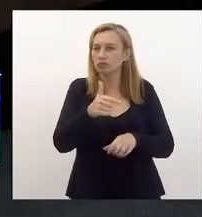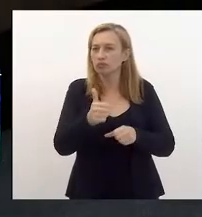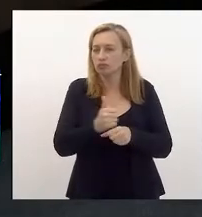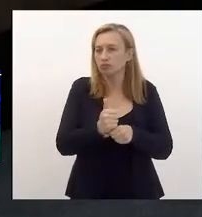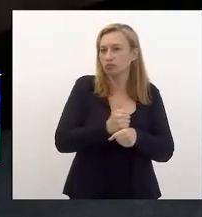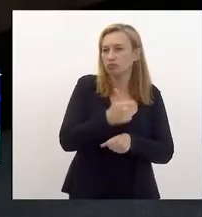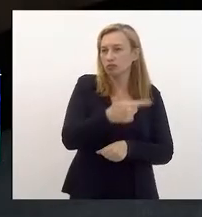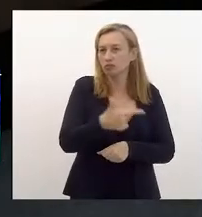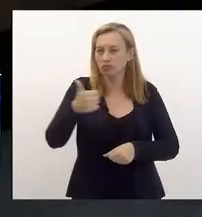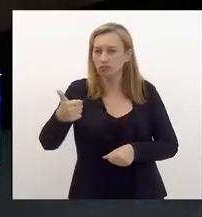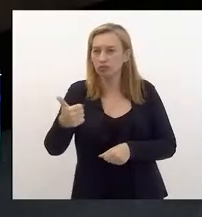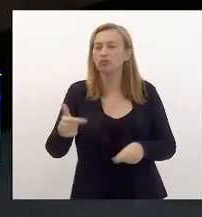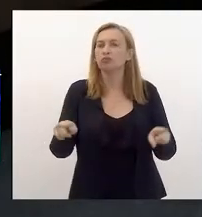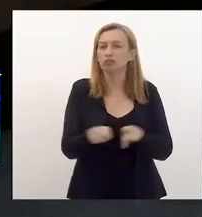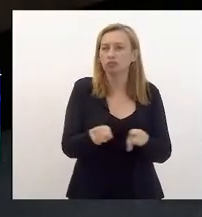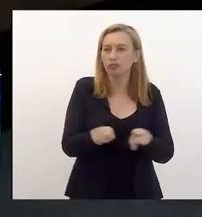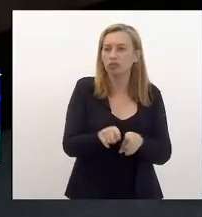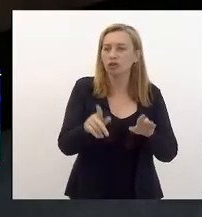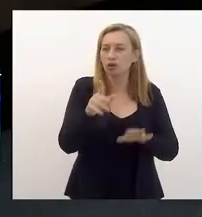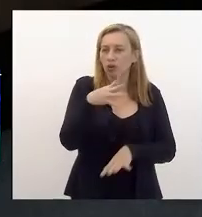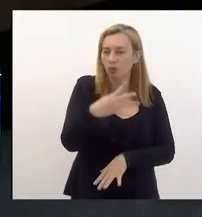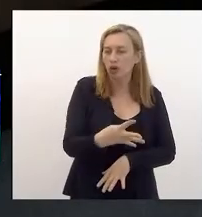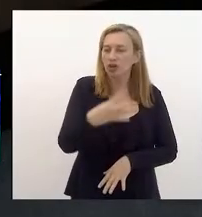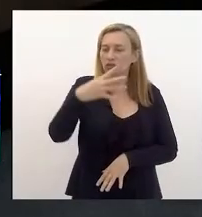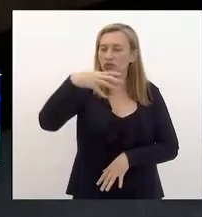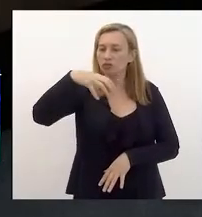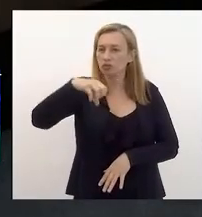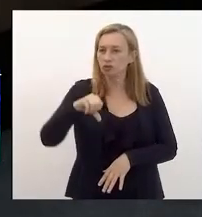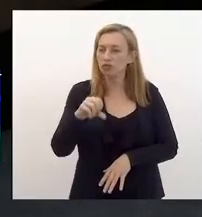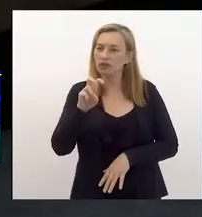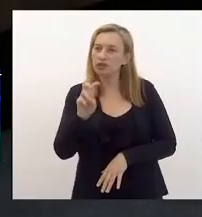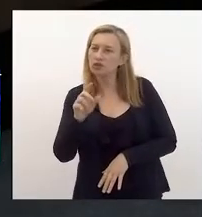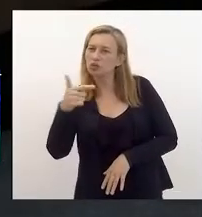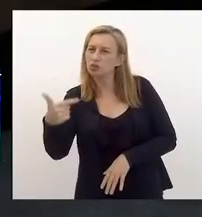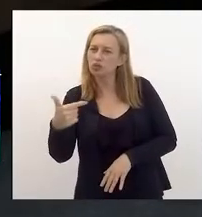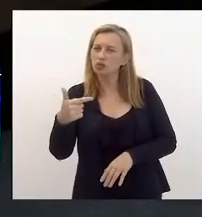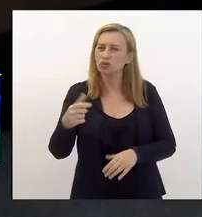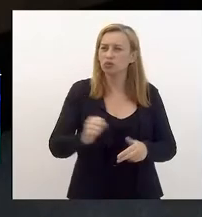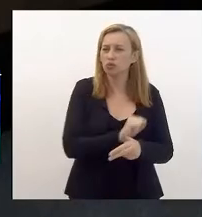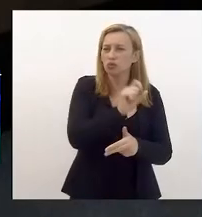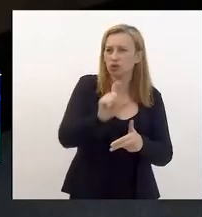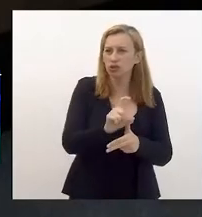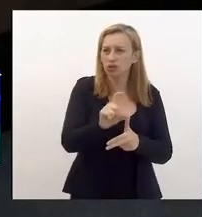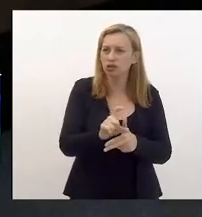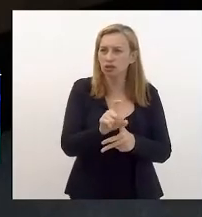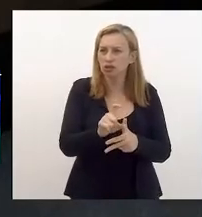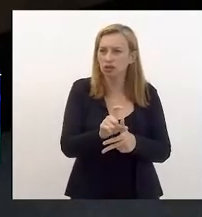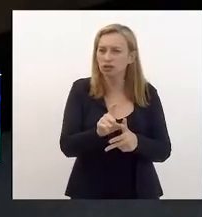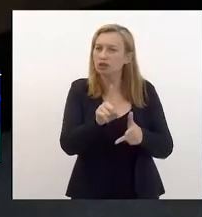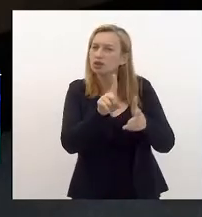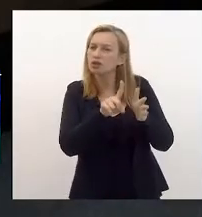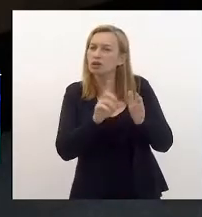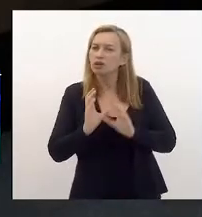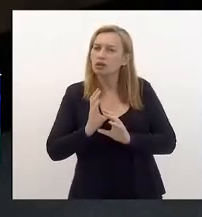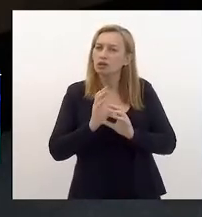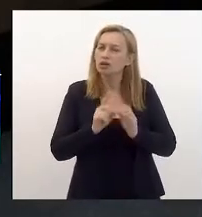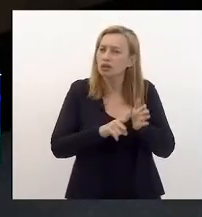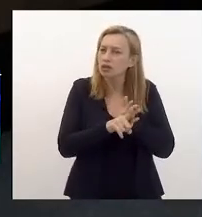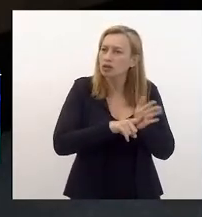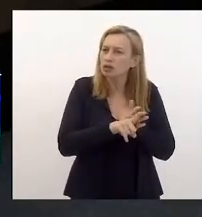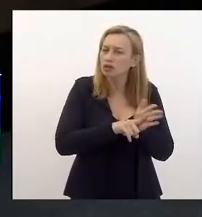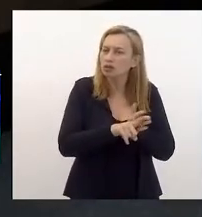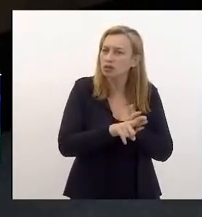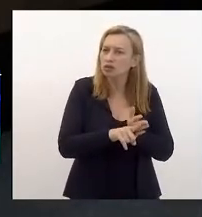e ao projeto de lei 4952-2021, do Poder Executivo, que dispõe sobre a revisão do plano plurianual